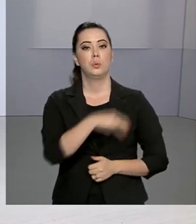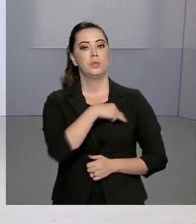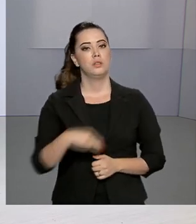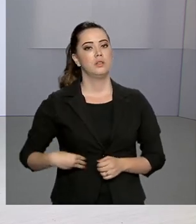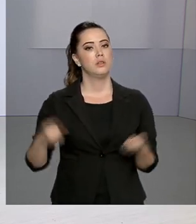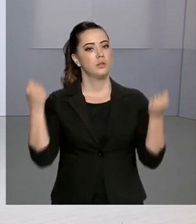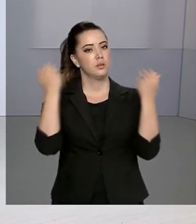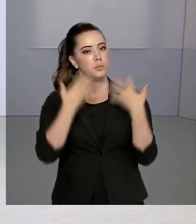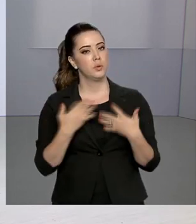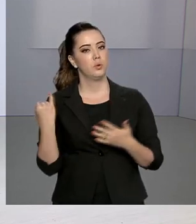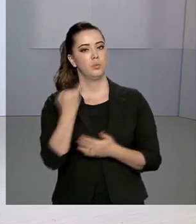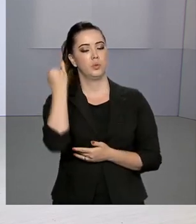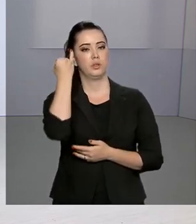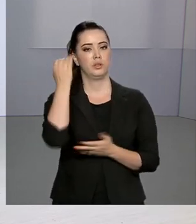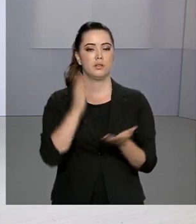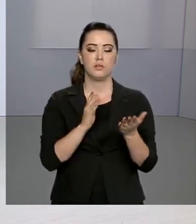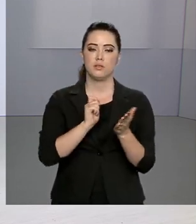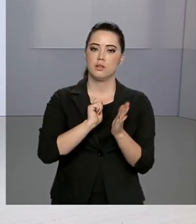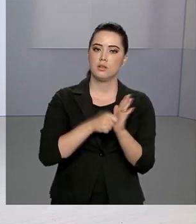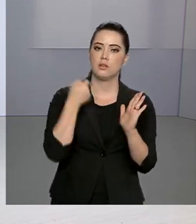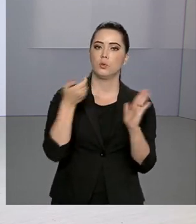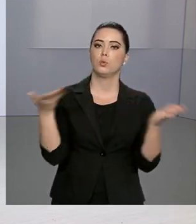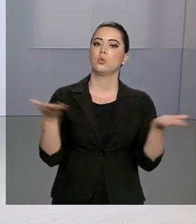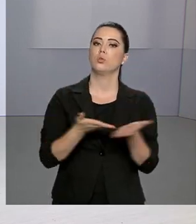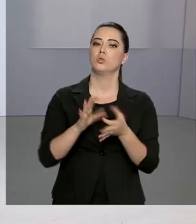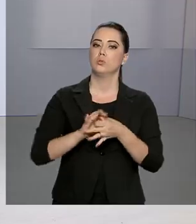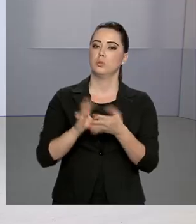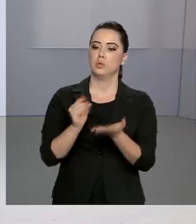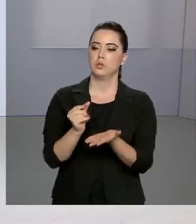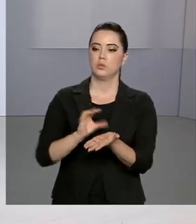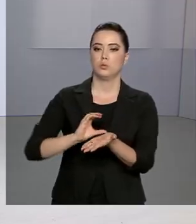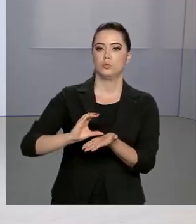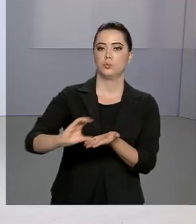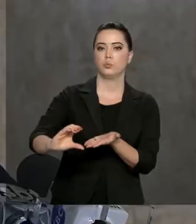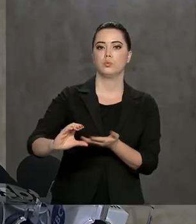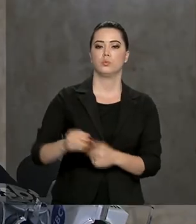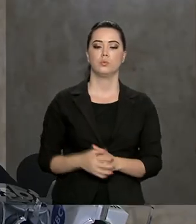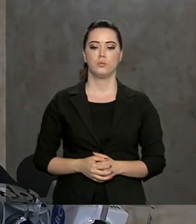da importância da portaria assinada hoje para a liberação dos recursos.